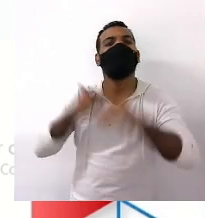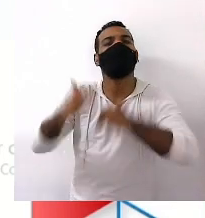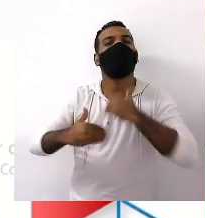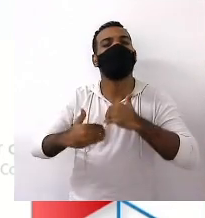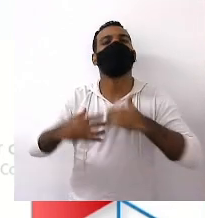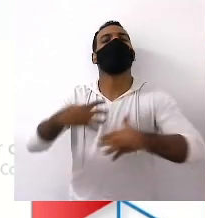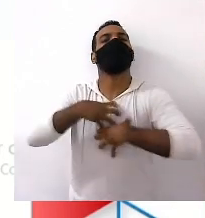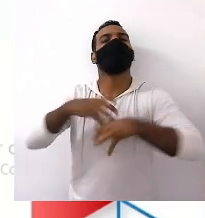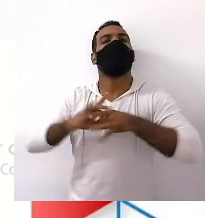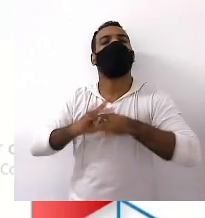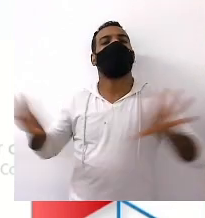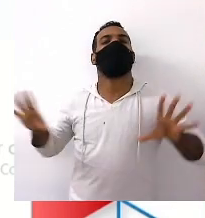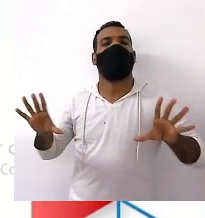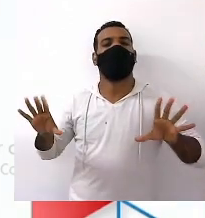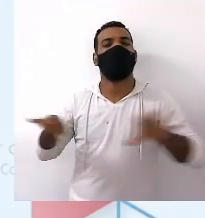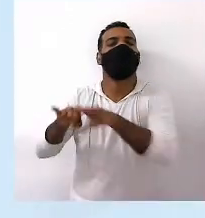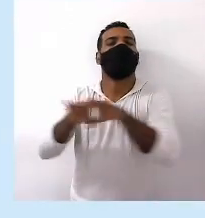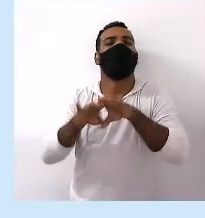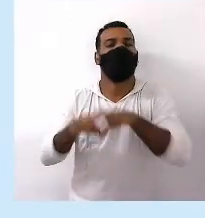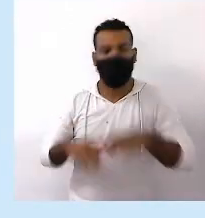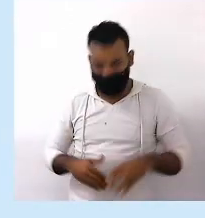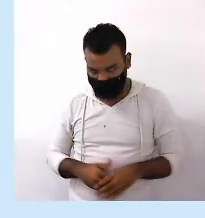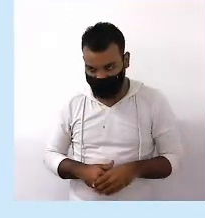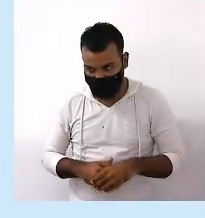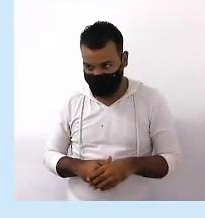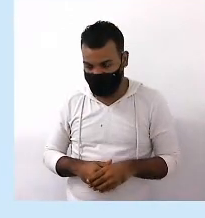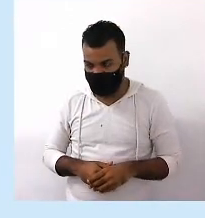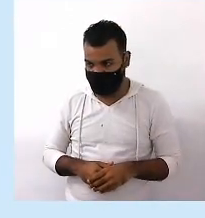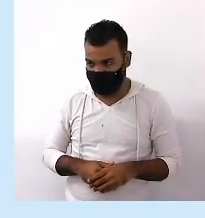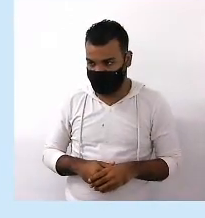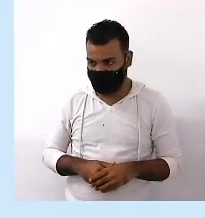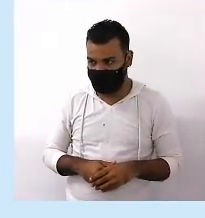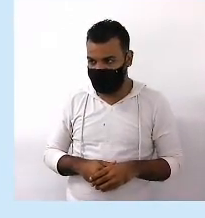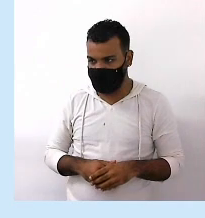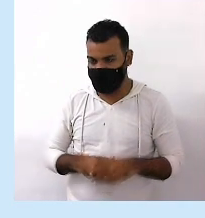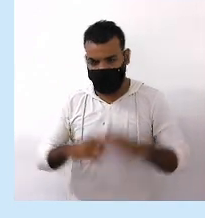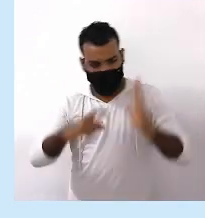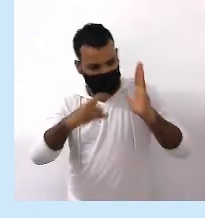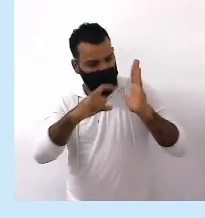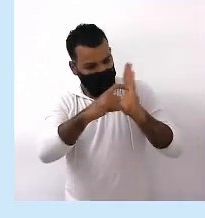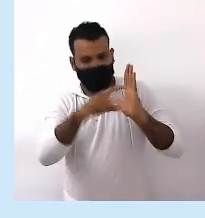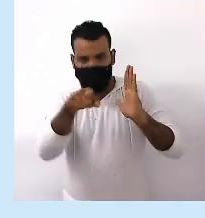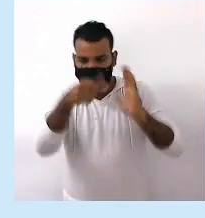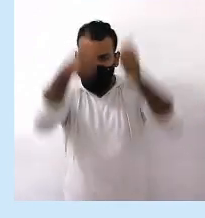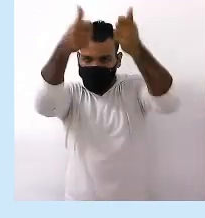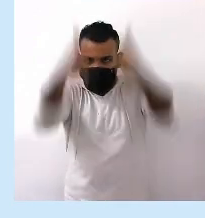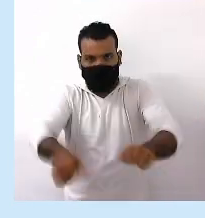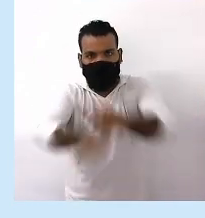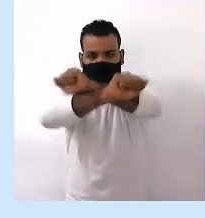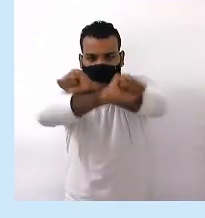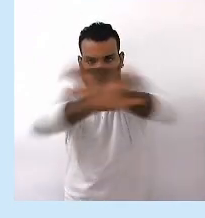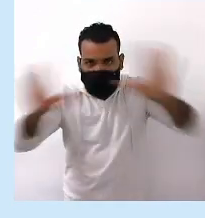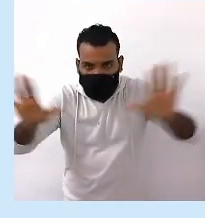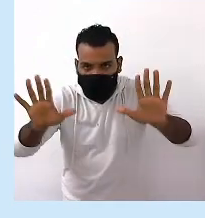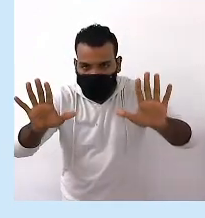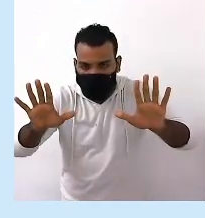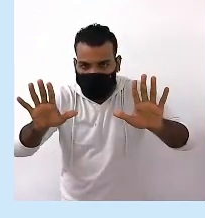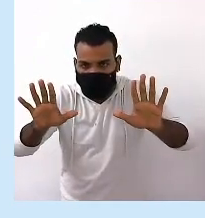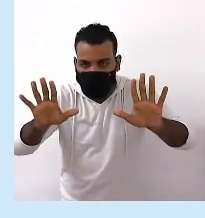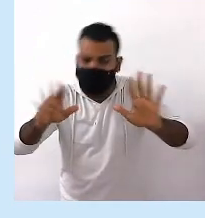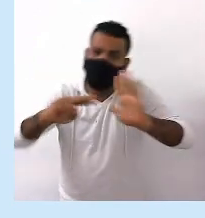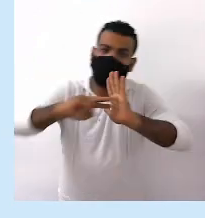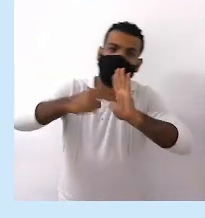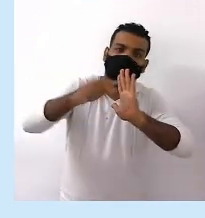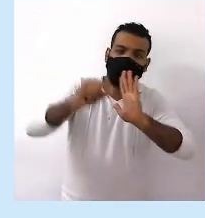liberdade E dignidade Vejam que O artigo Está aí muito claro Artigo 3 Fala sobre o que?